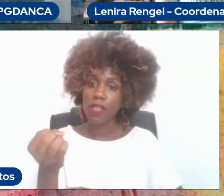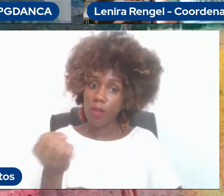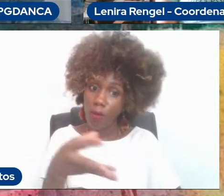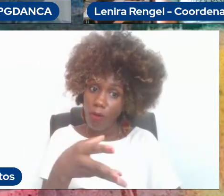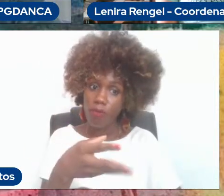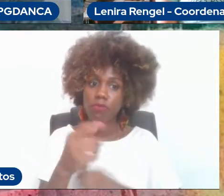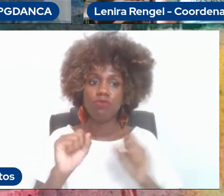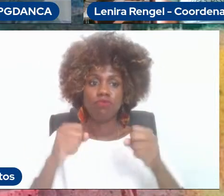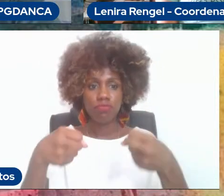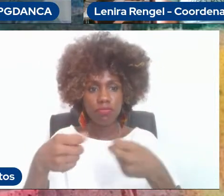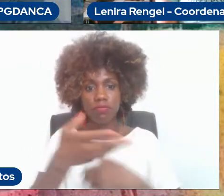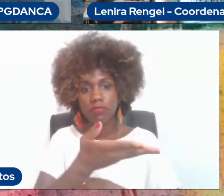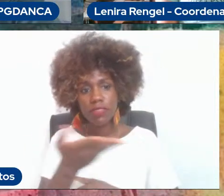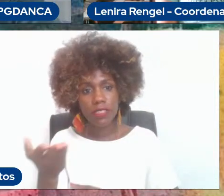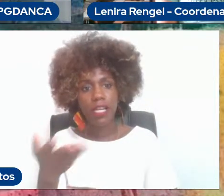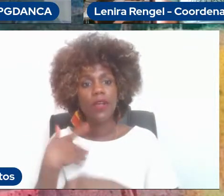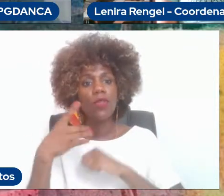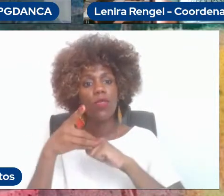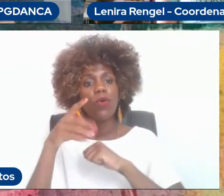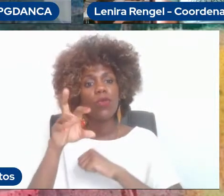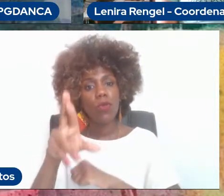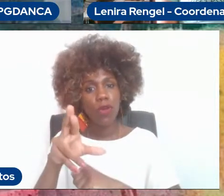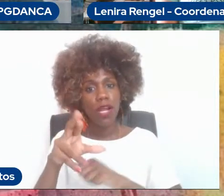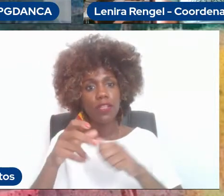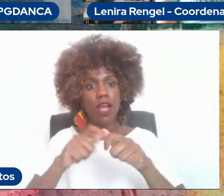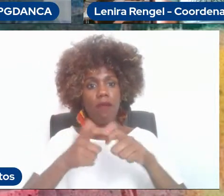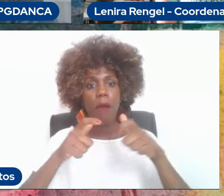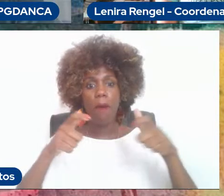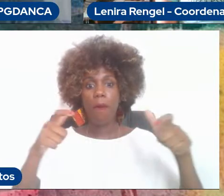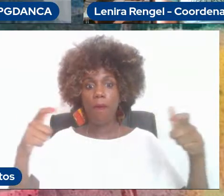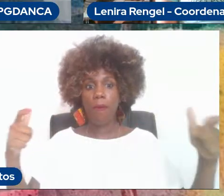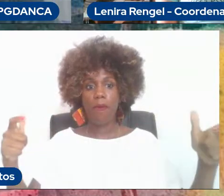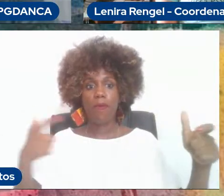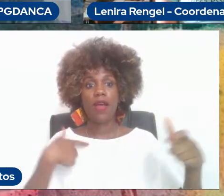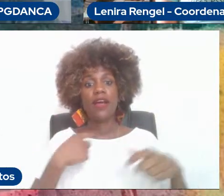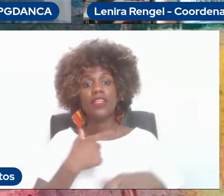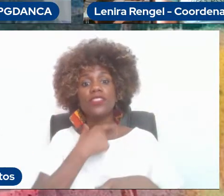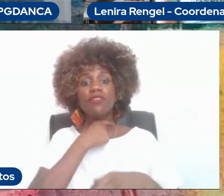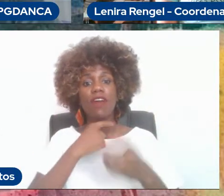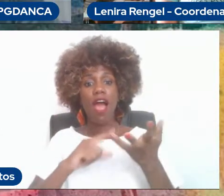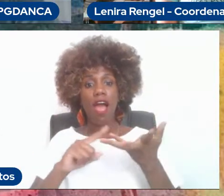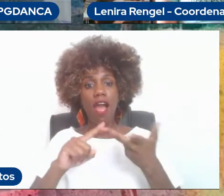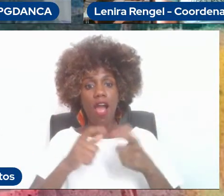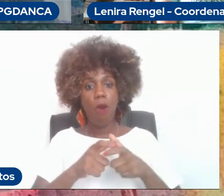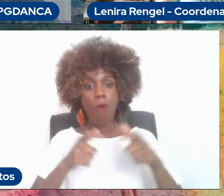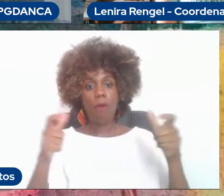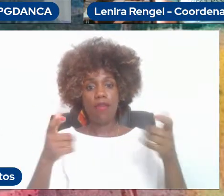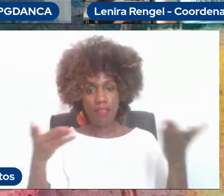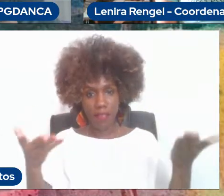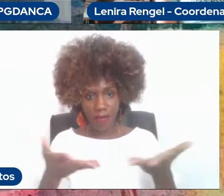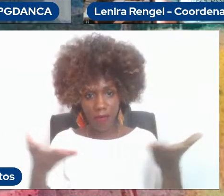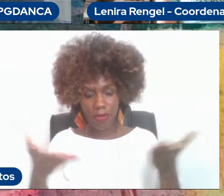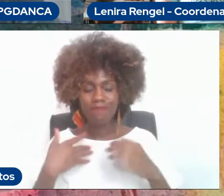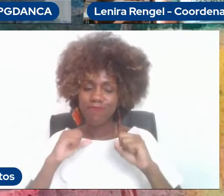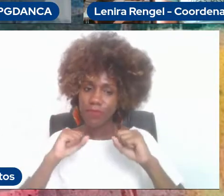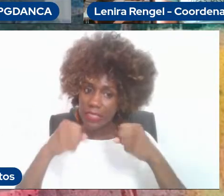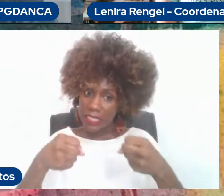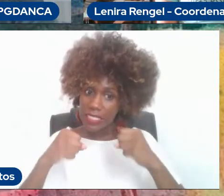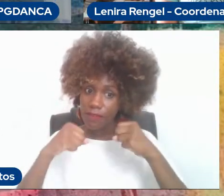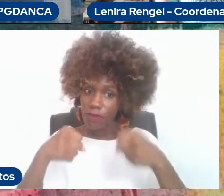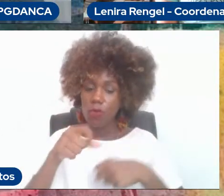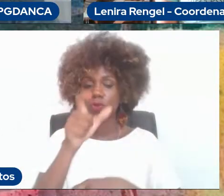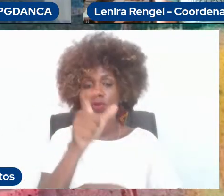com esse doutorado que se expande o número de vagas, e os esforços das nossas